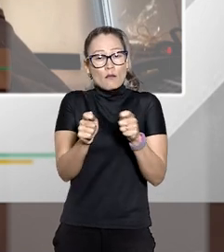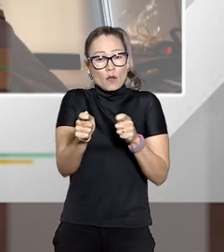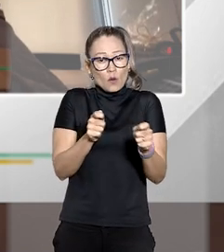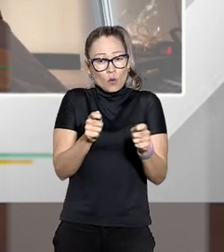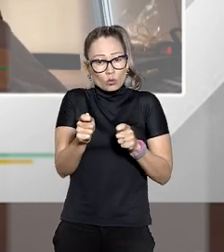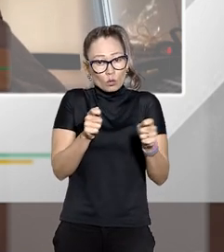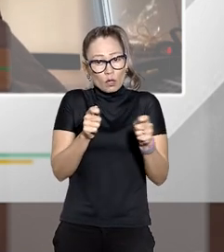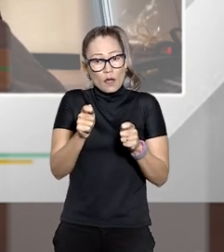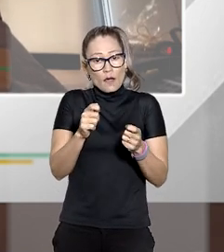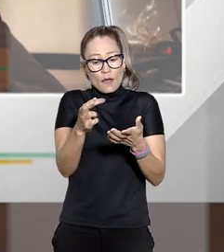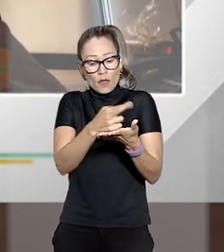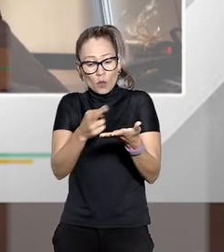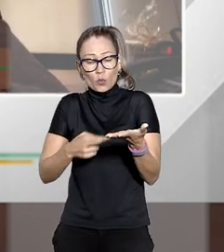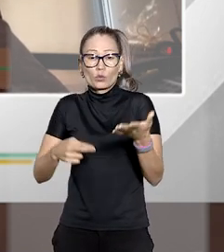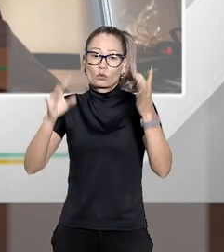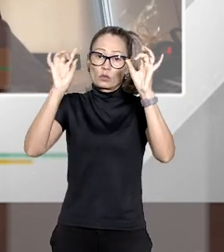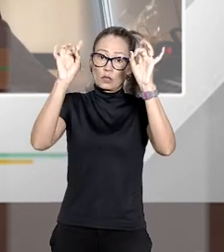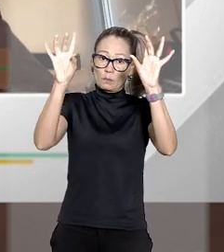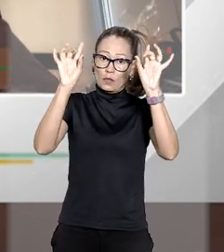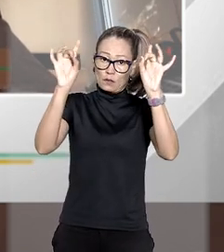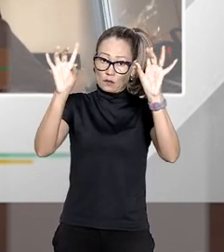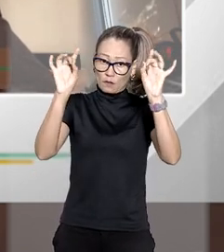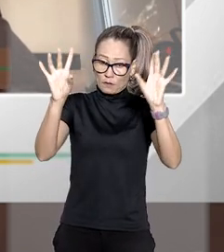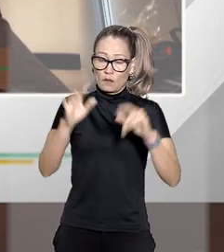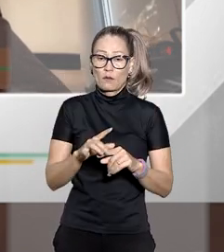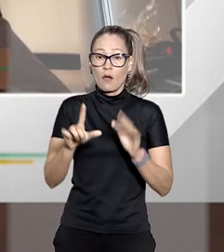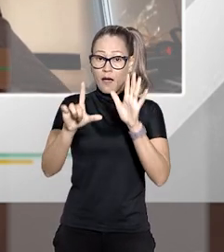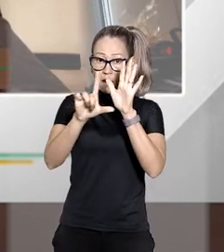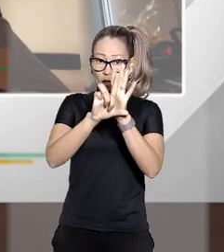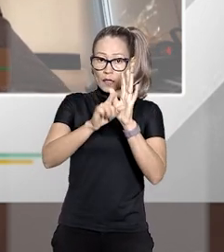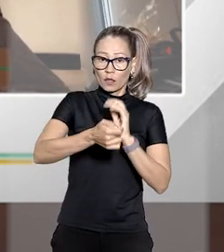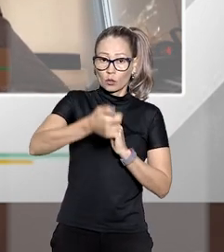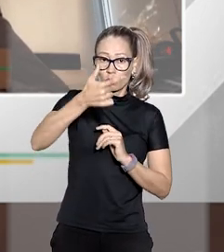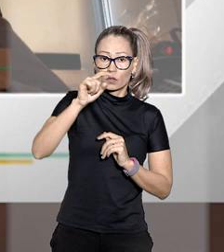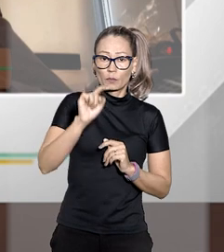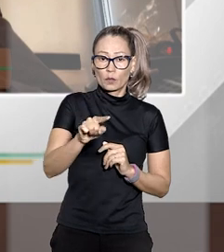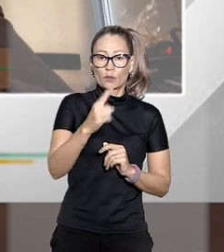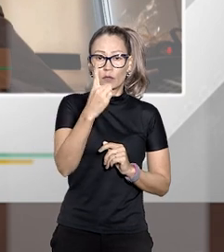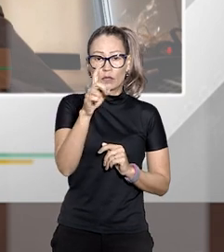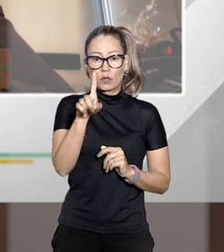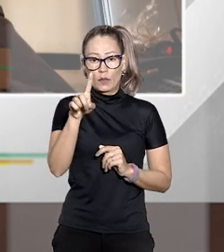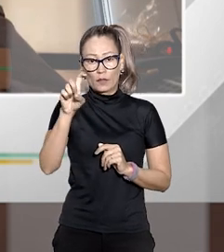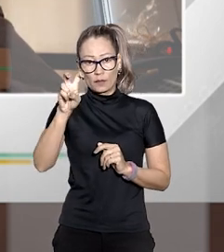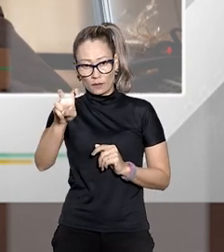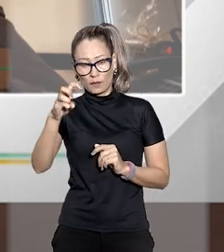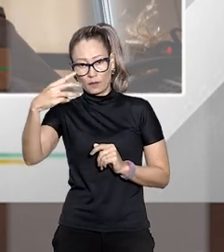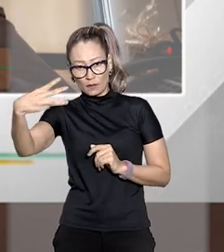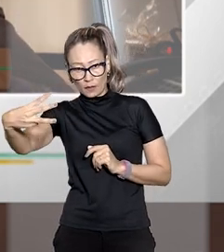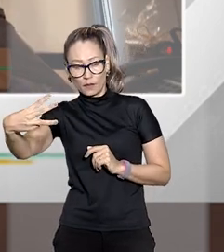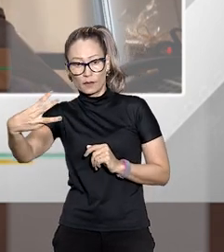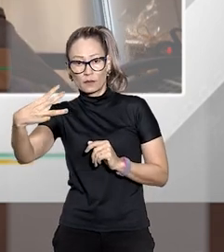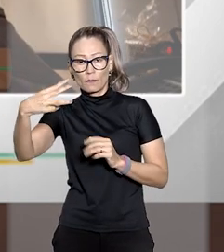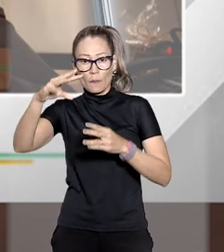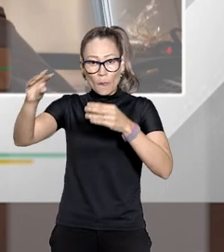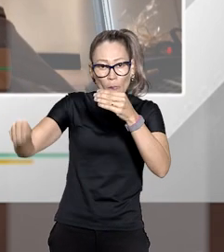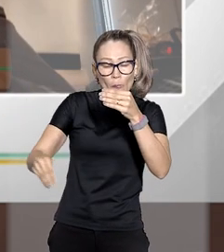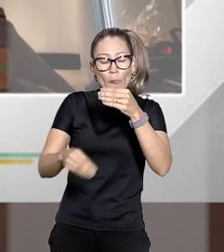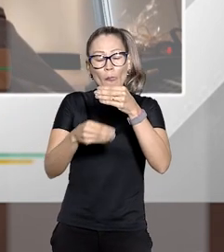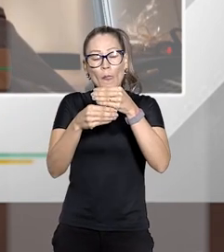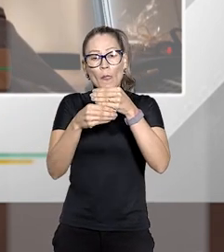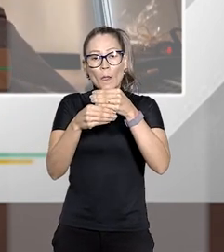controlado via recurso extraordinário a lei 12.153 também introduziu